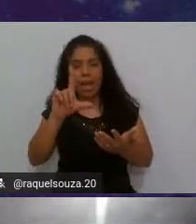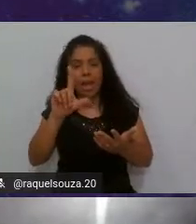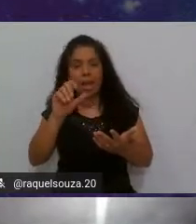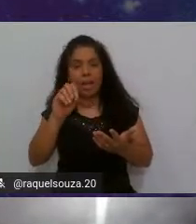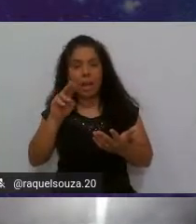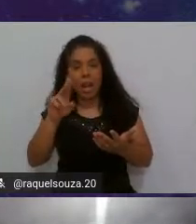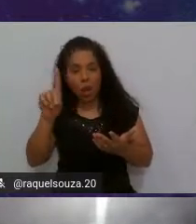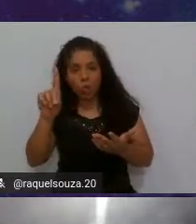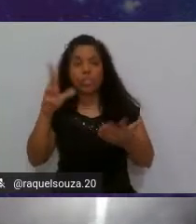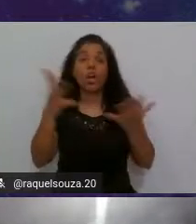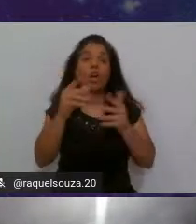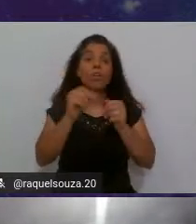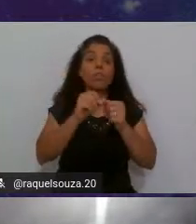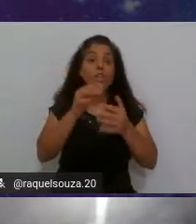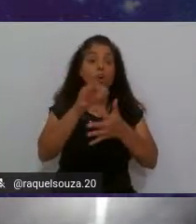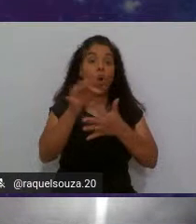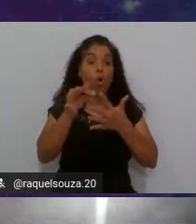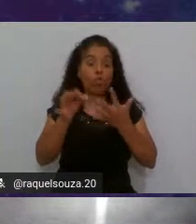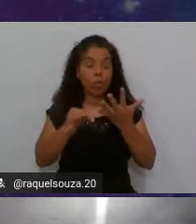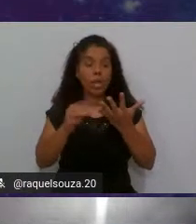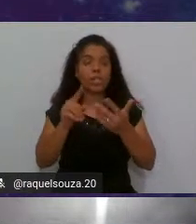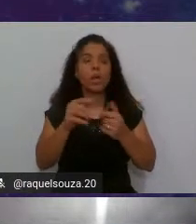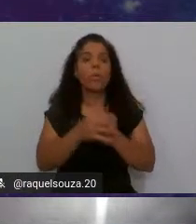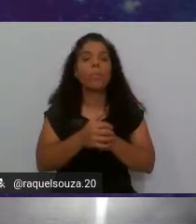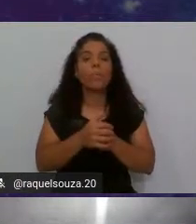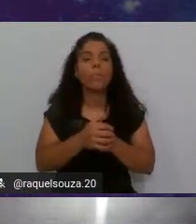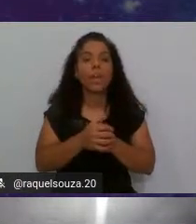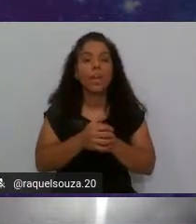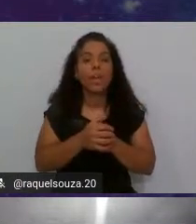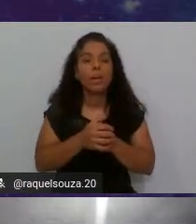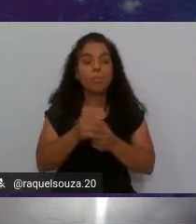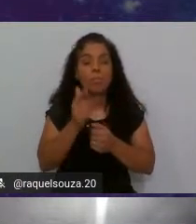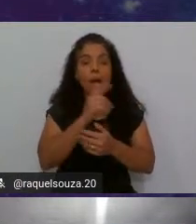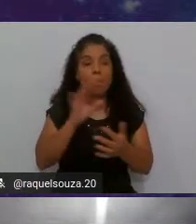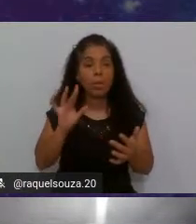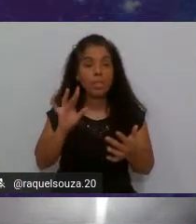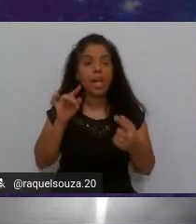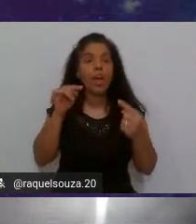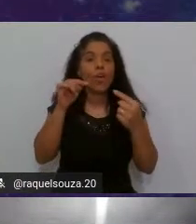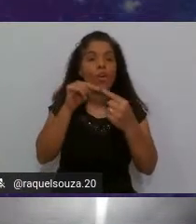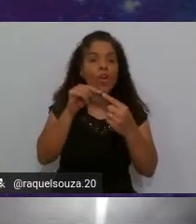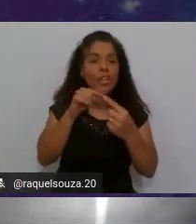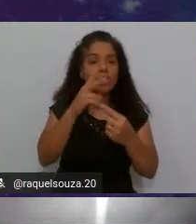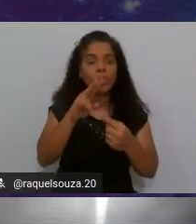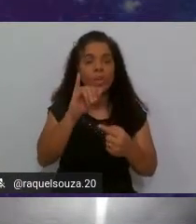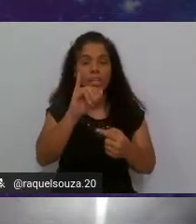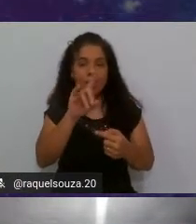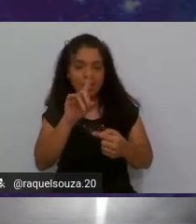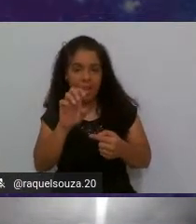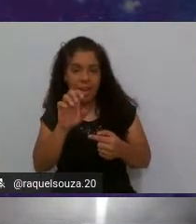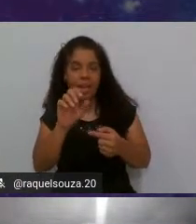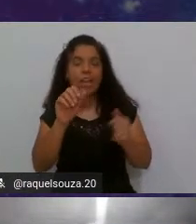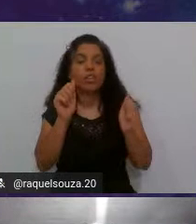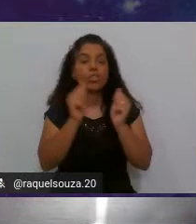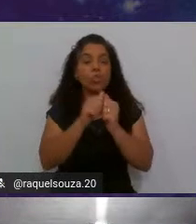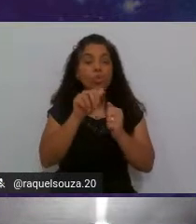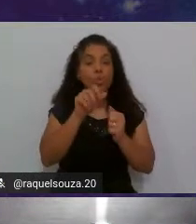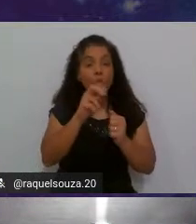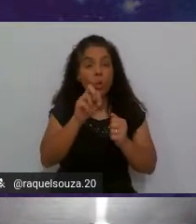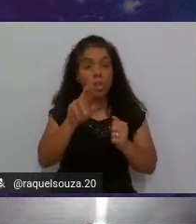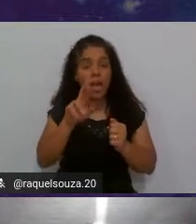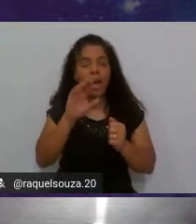fazer uma configuração é pra conectar a sua IDE com o sonar cloud